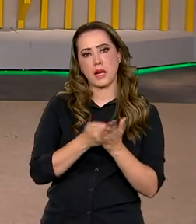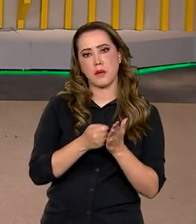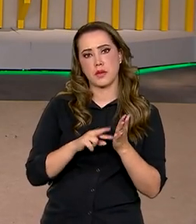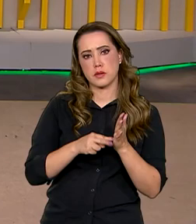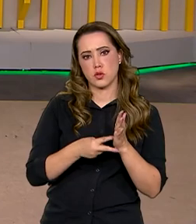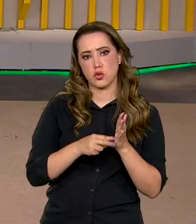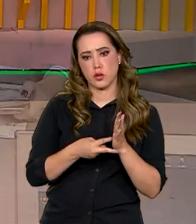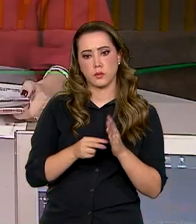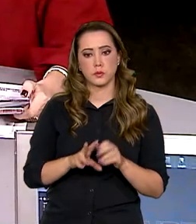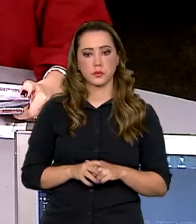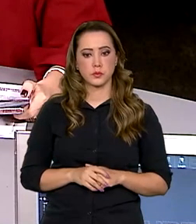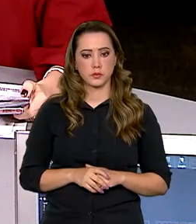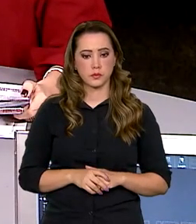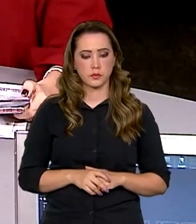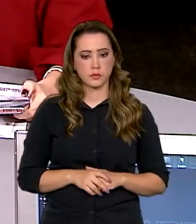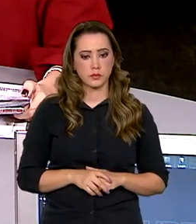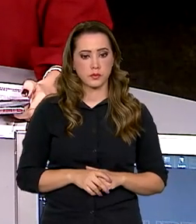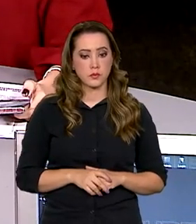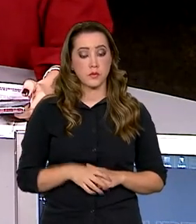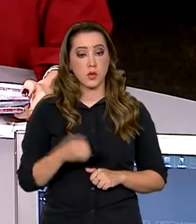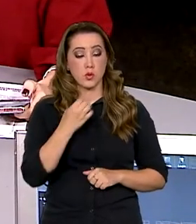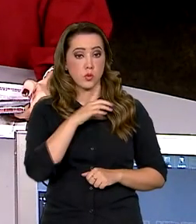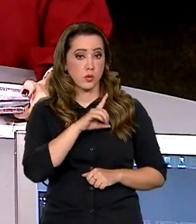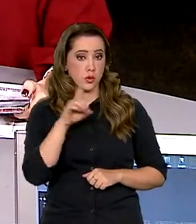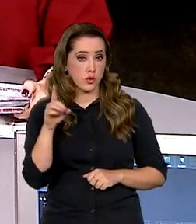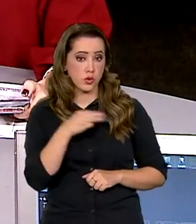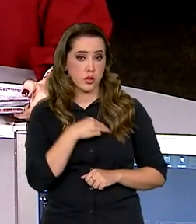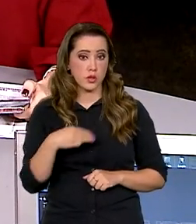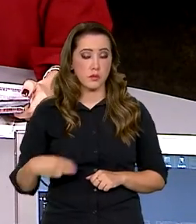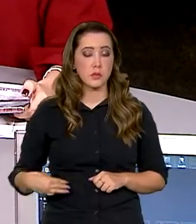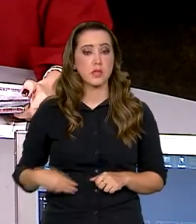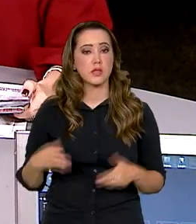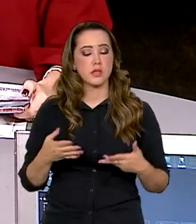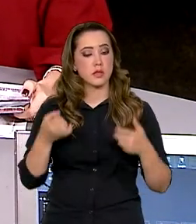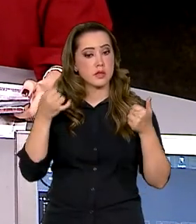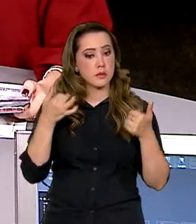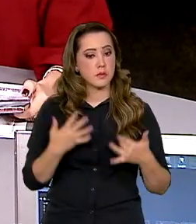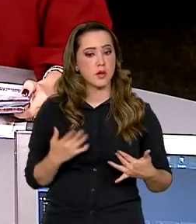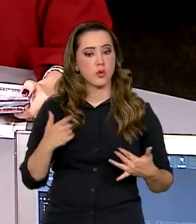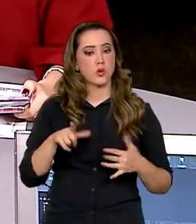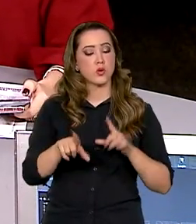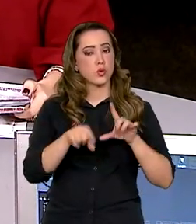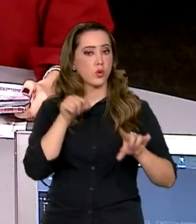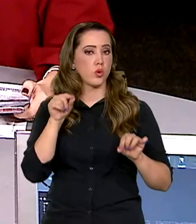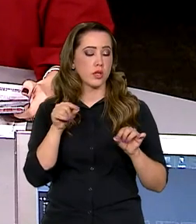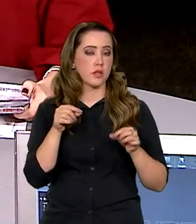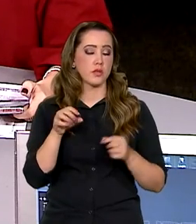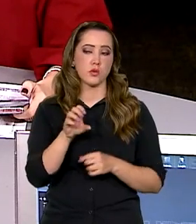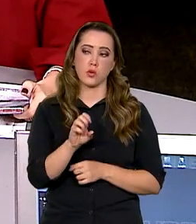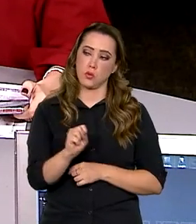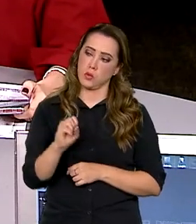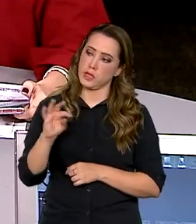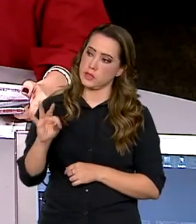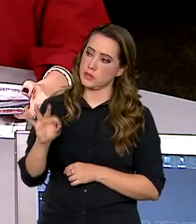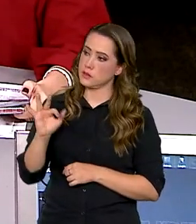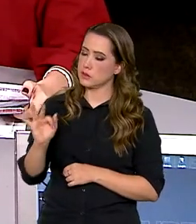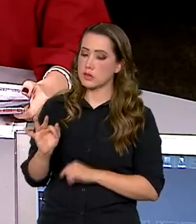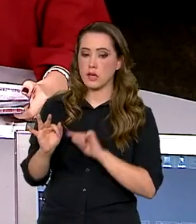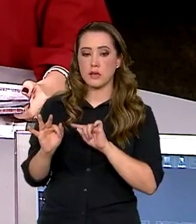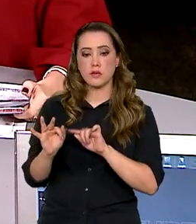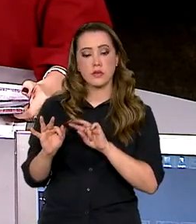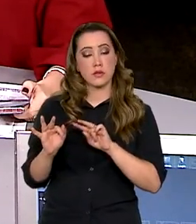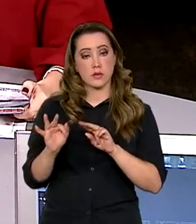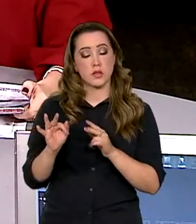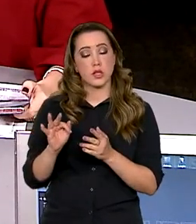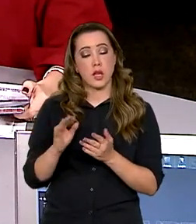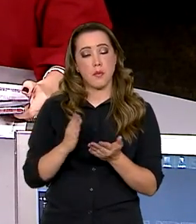trabalhadores. No Bom Dia, Ministro, Luiz Marinho comentou sobre a decisão do Supremo Tribunal Federal, que